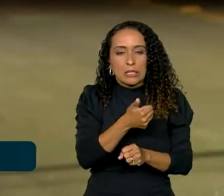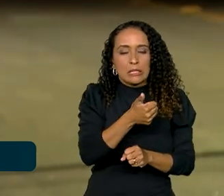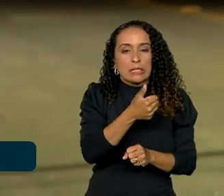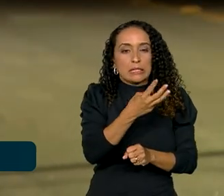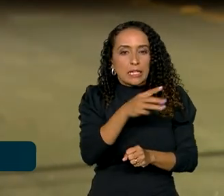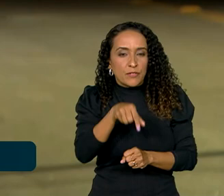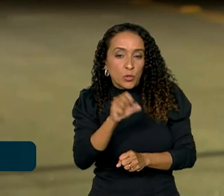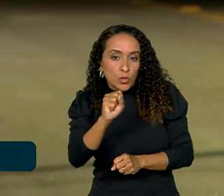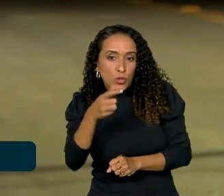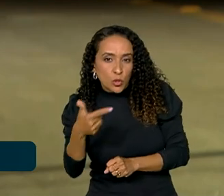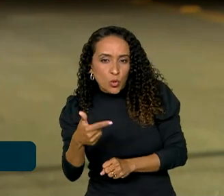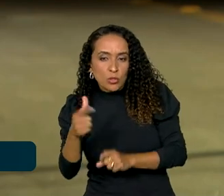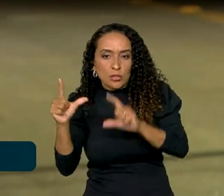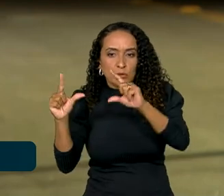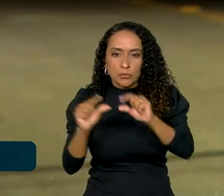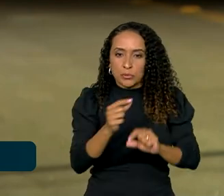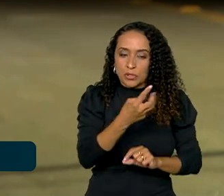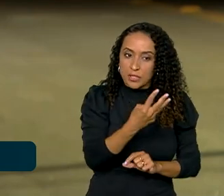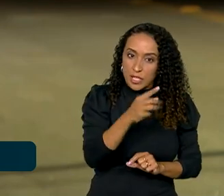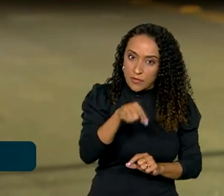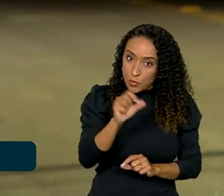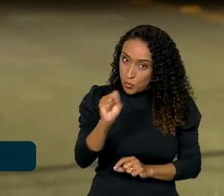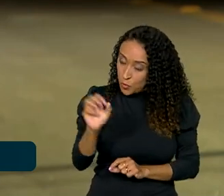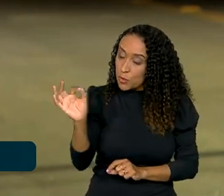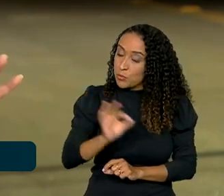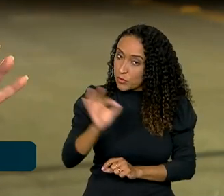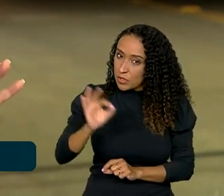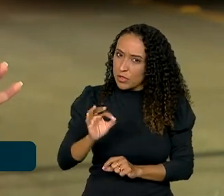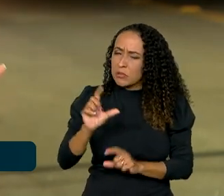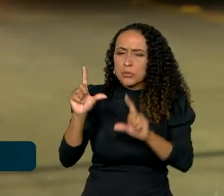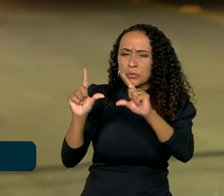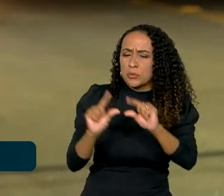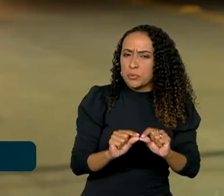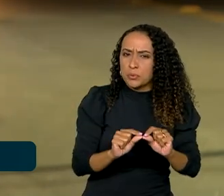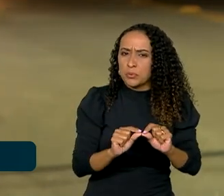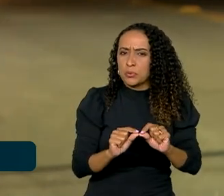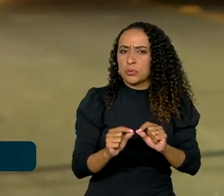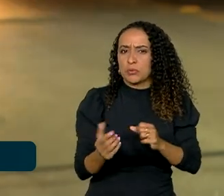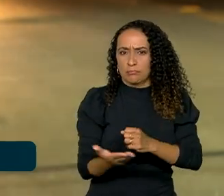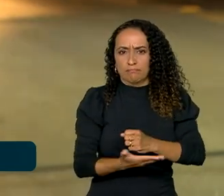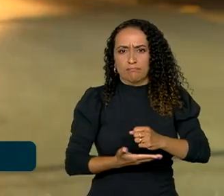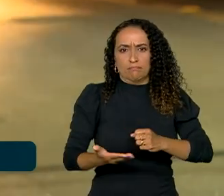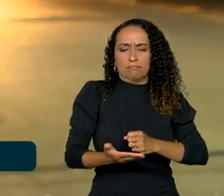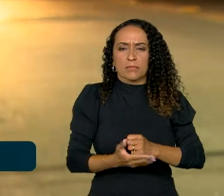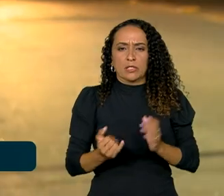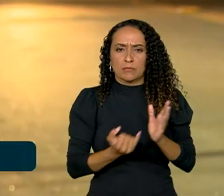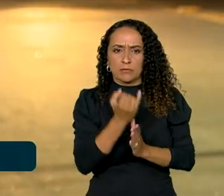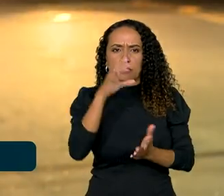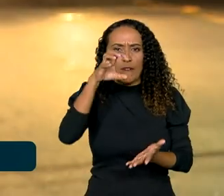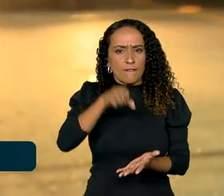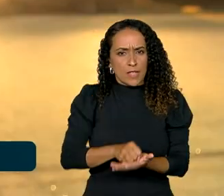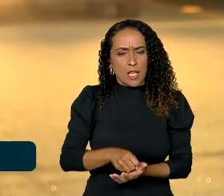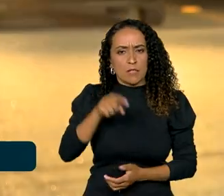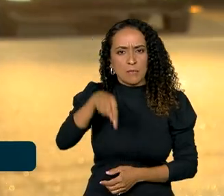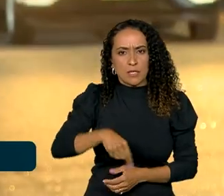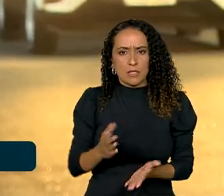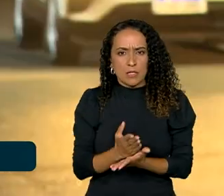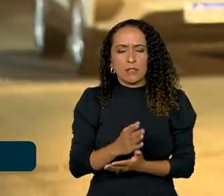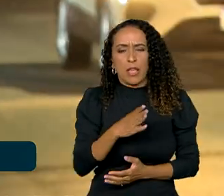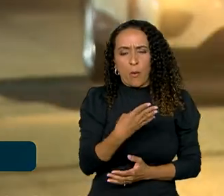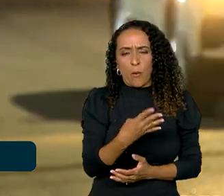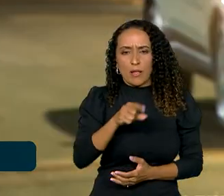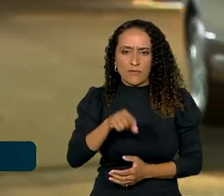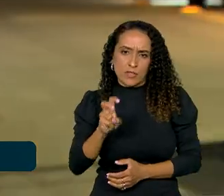,82% para 13,8%. Bem abaixo do teto da meta da inflação fixado para este ano, que é de 4